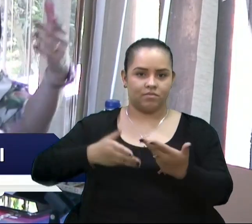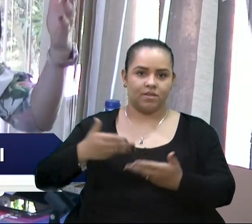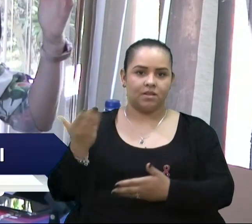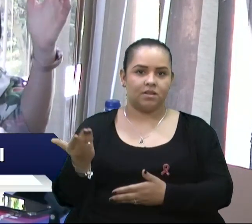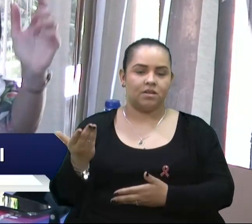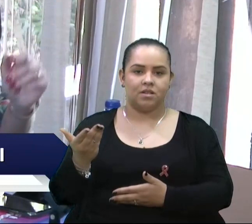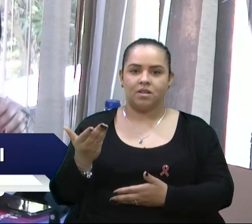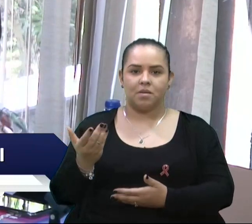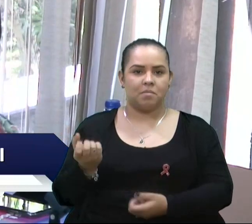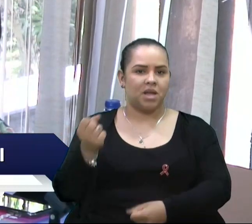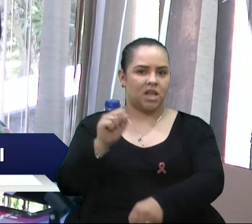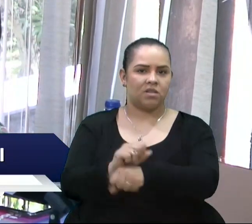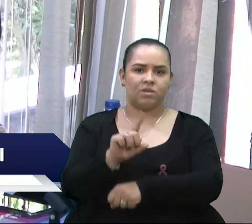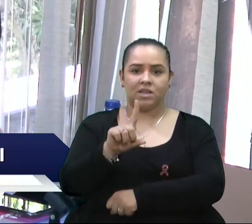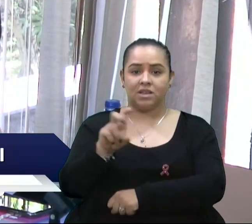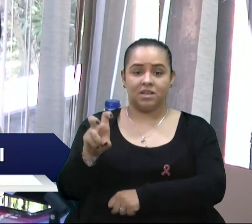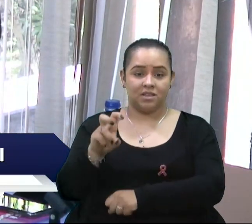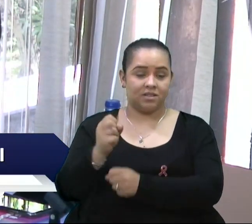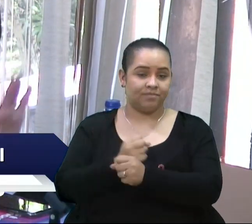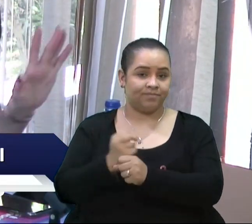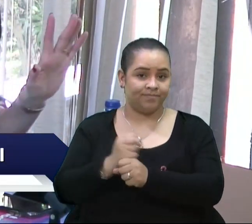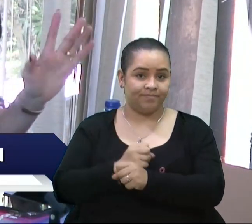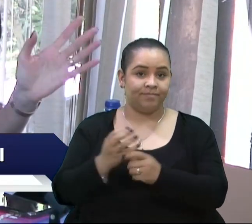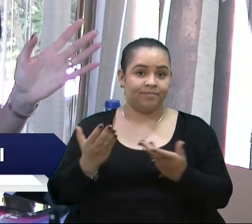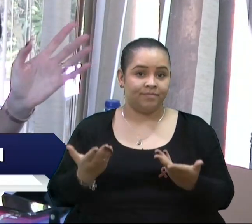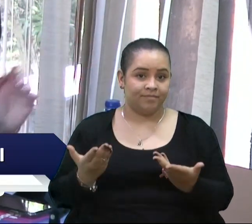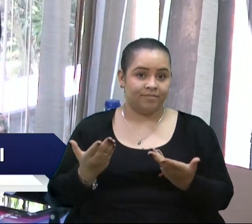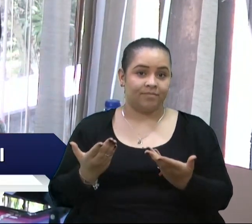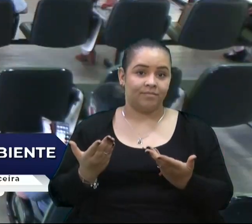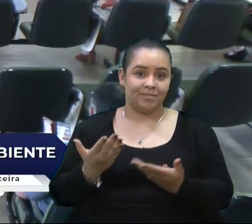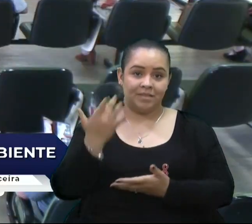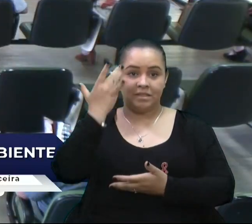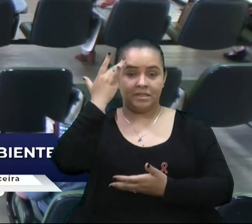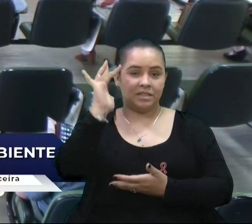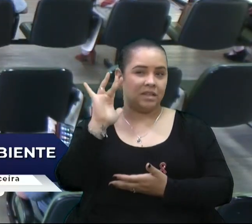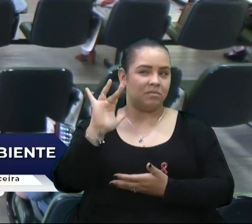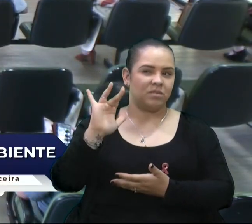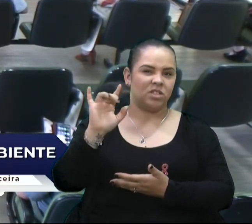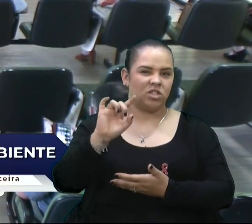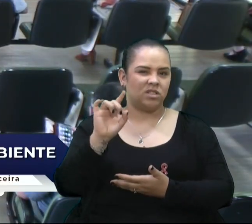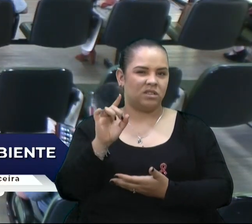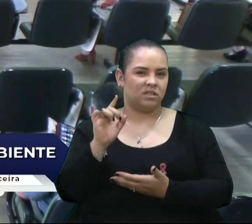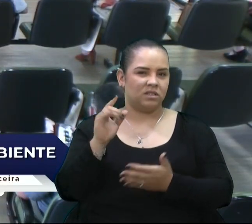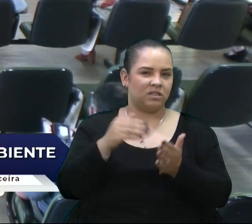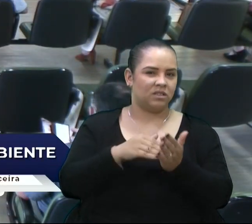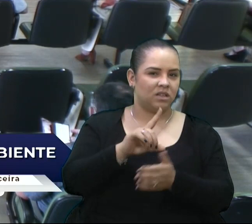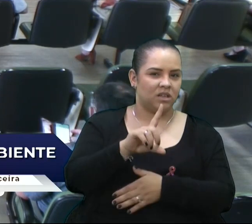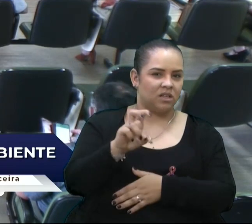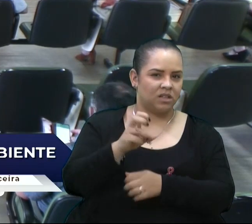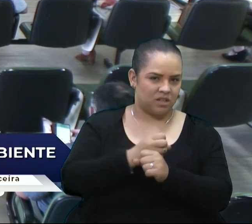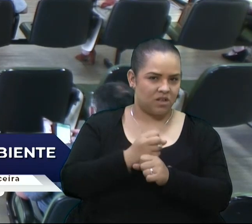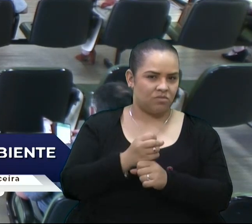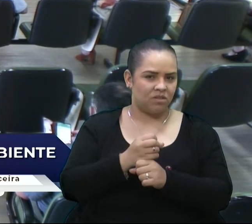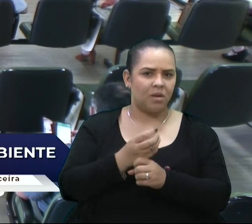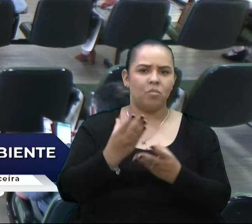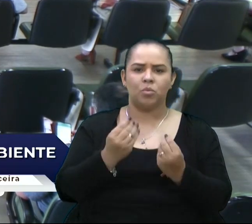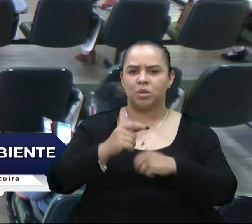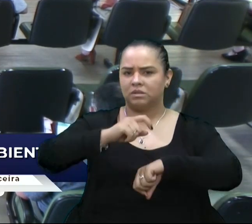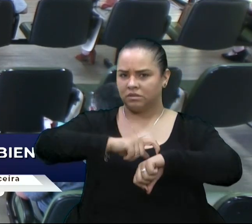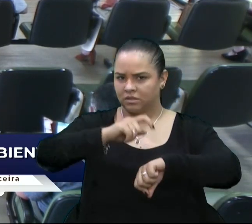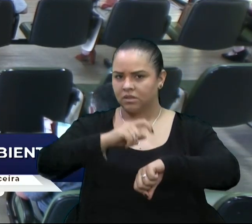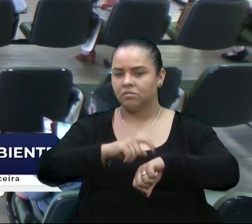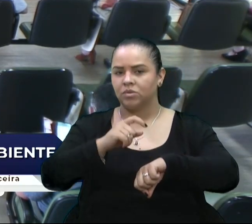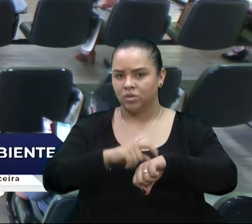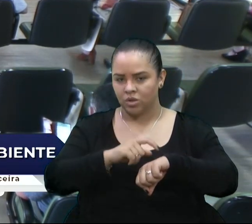congelado há 15 anos. Não é tanto, acho que não chega a 15, né, Marget? Mas faz bastante tempo e o município